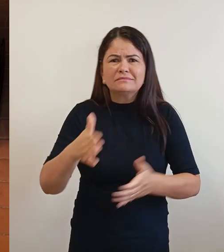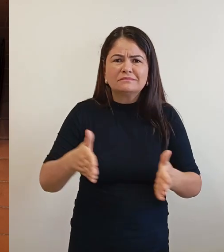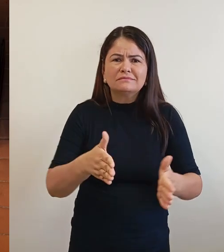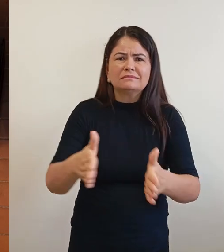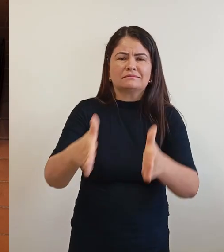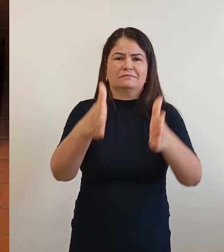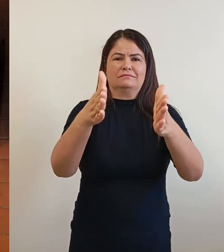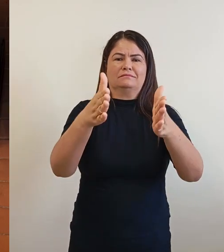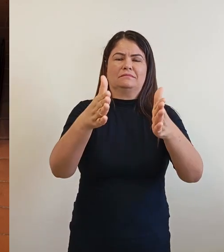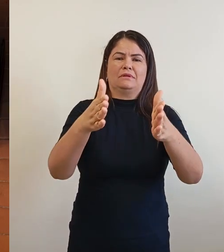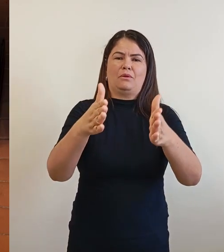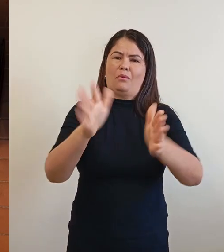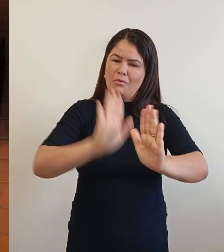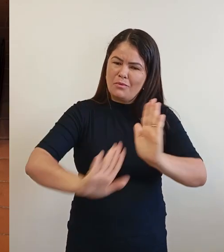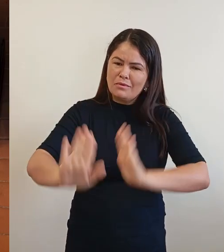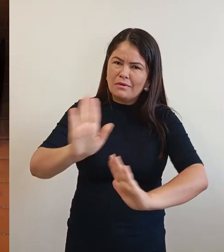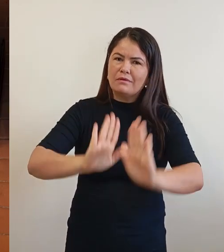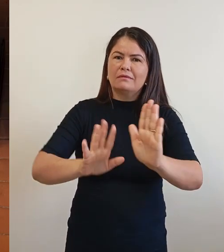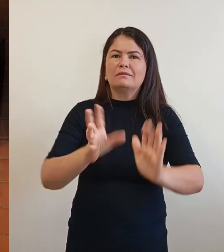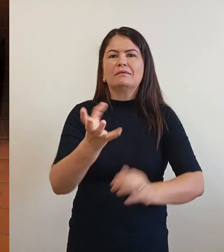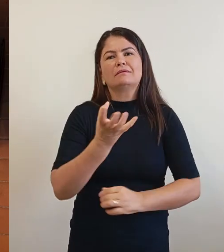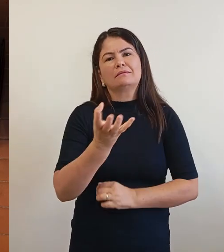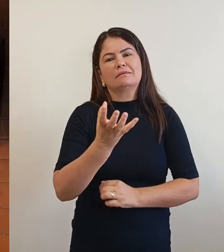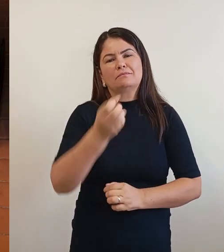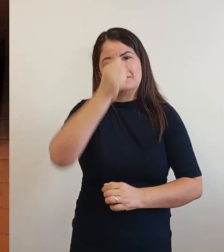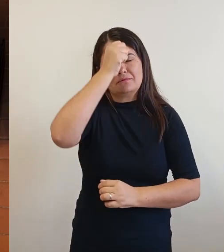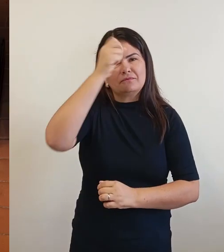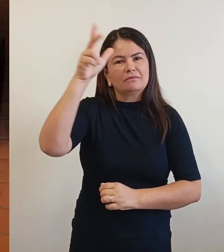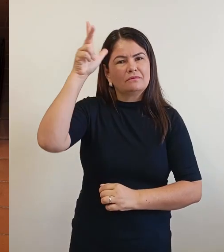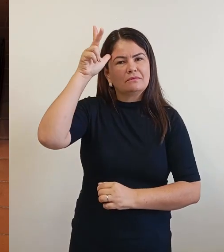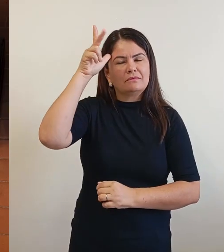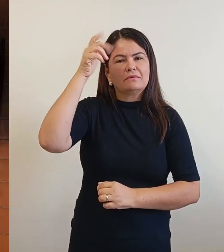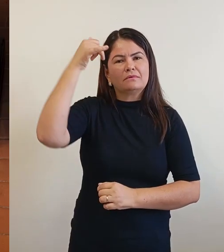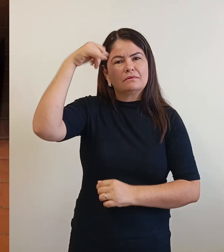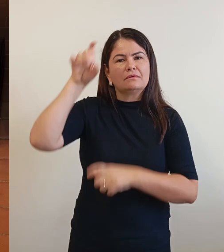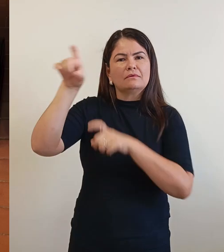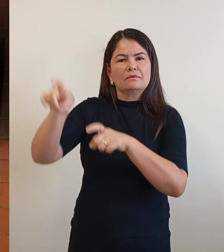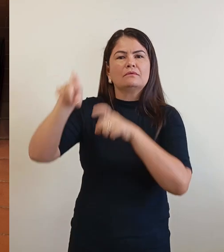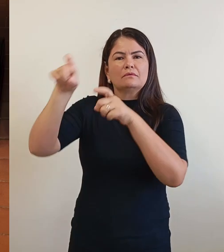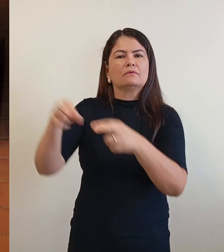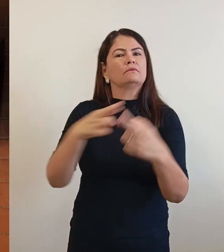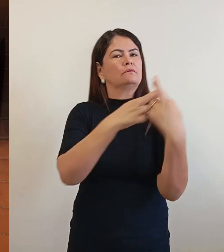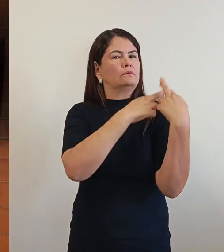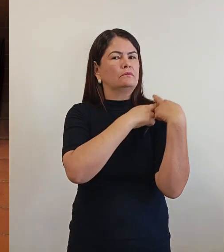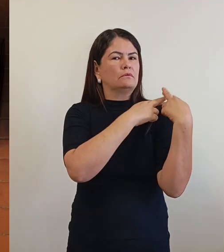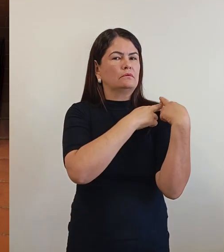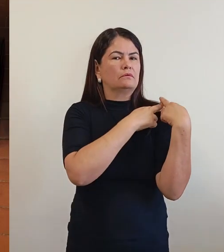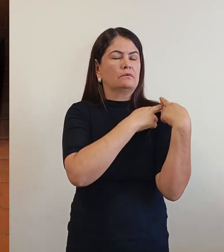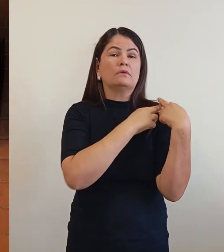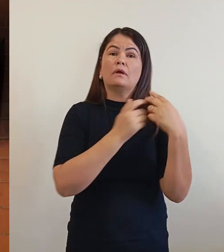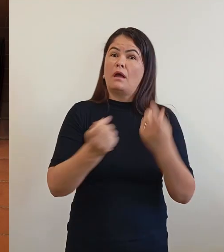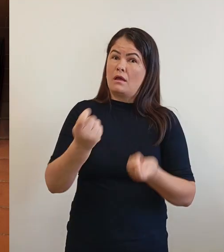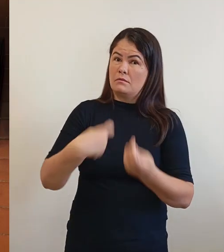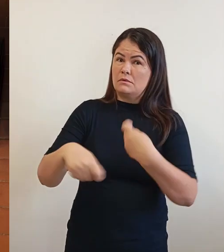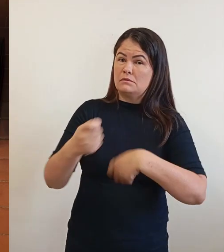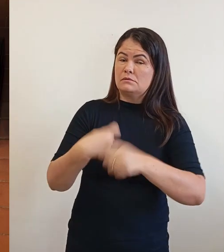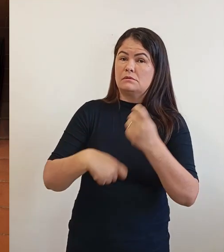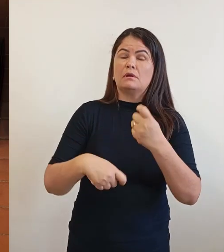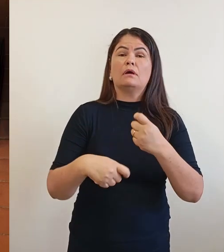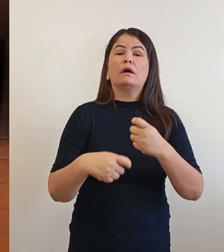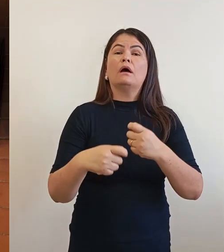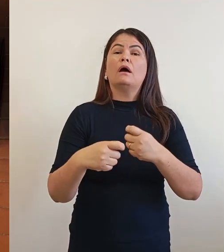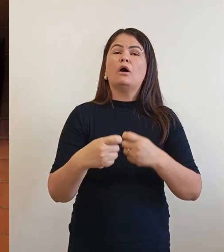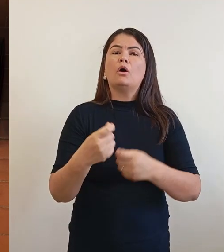Com responsabilidade, administrar o dinheiro público e fazer que o dinheiro realmente chegue aonde